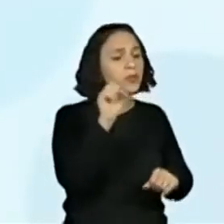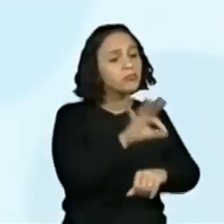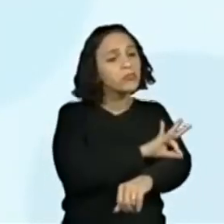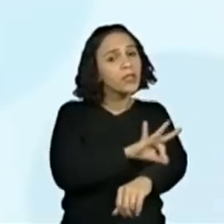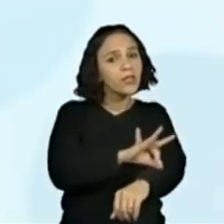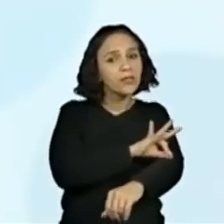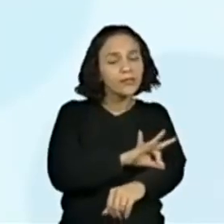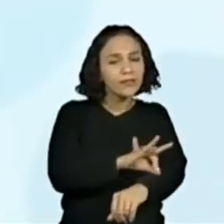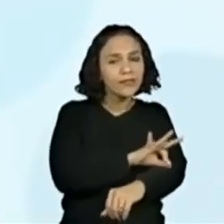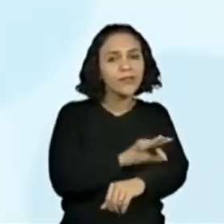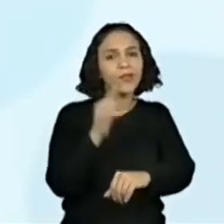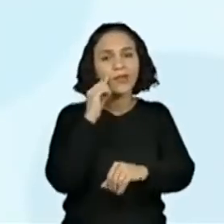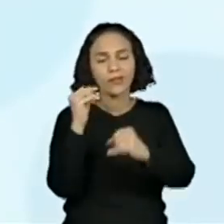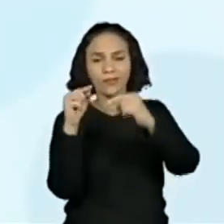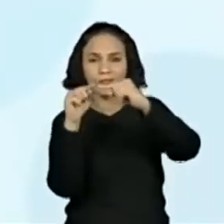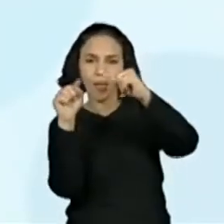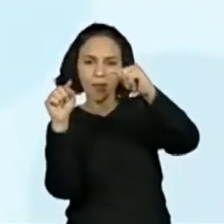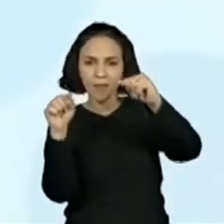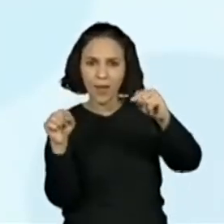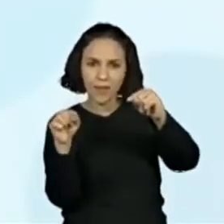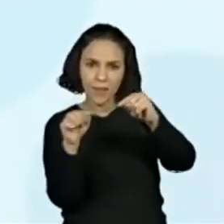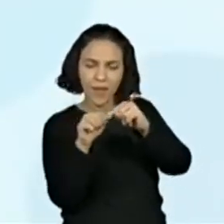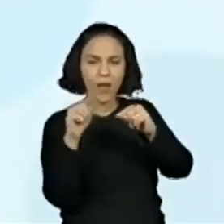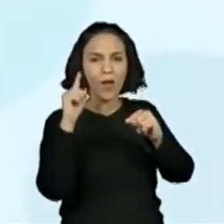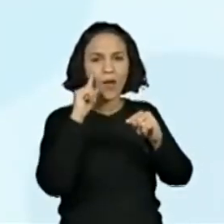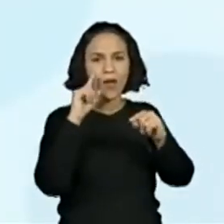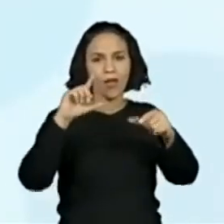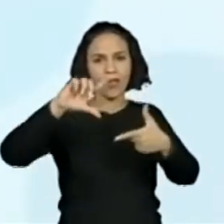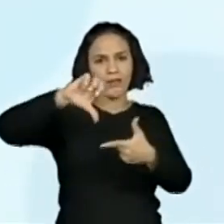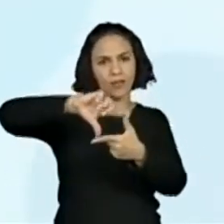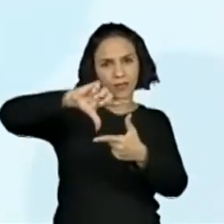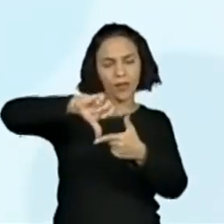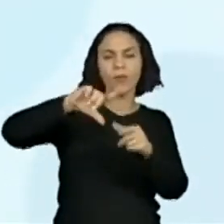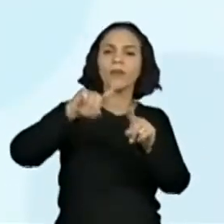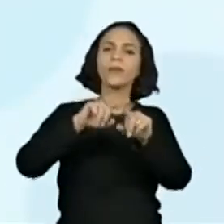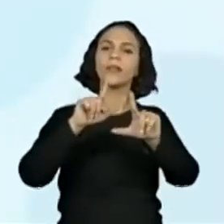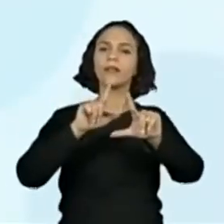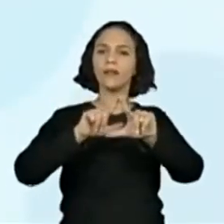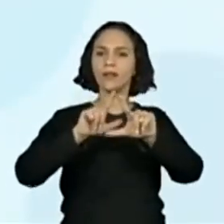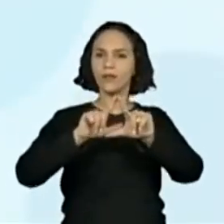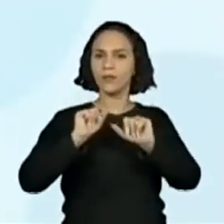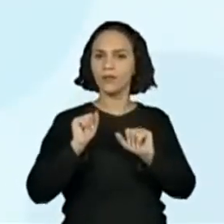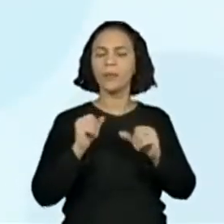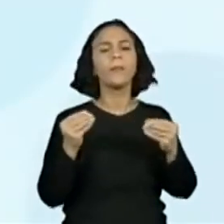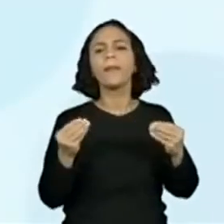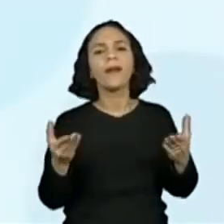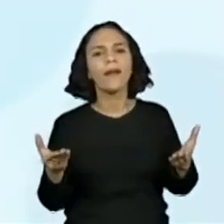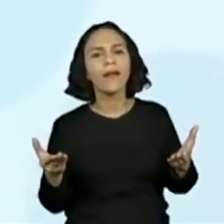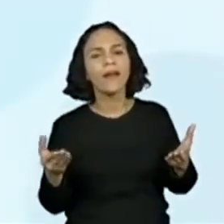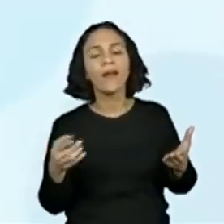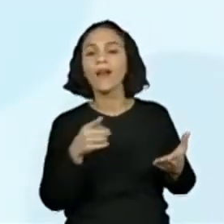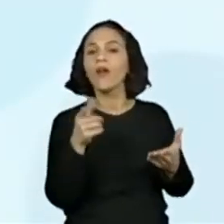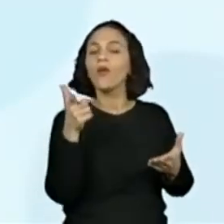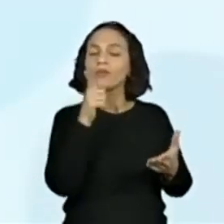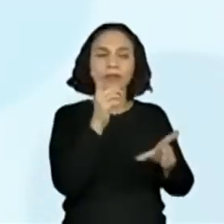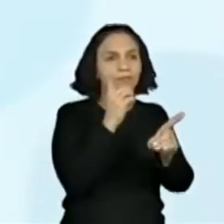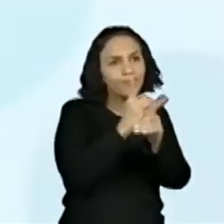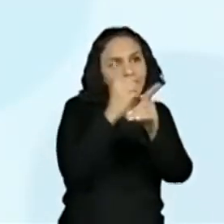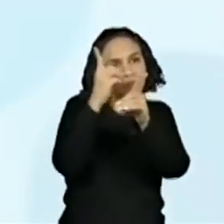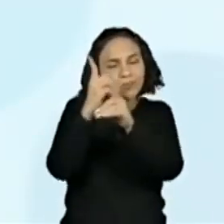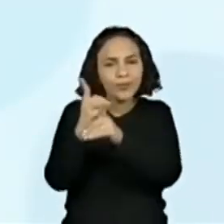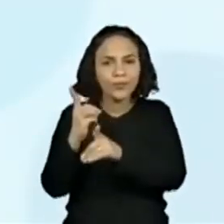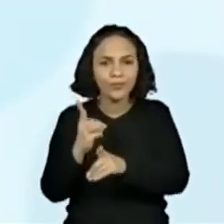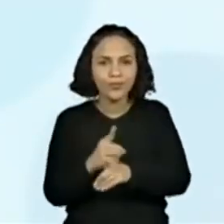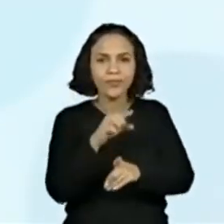régua, para medir os lados do triângulo e dos retângulos, para que assim fossem determinados os perímetros.